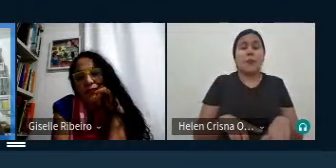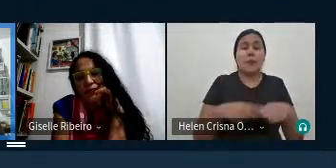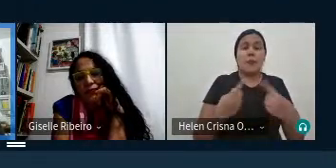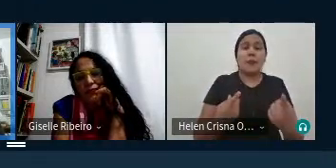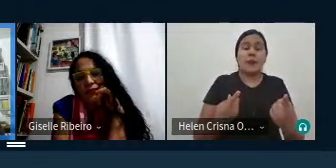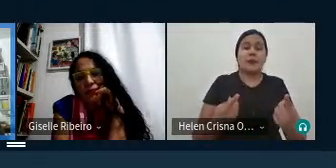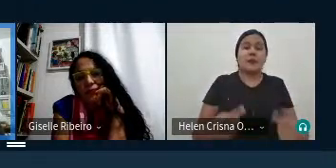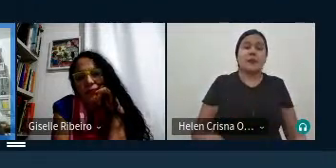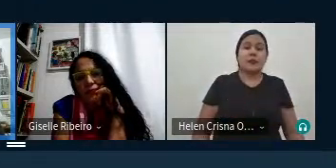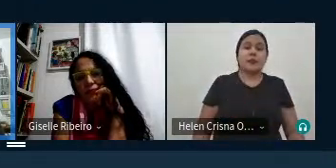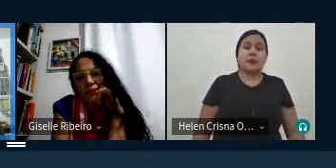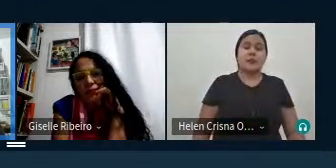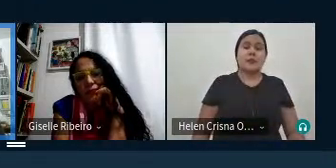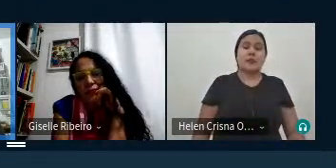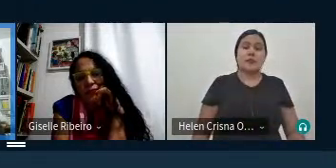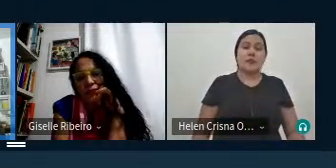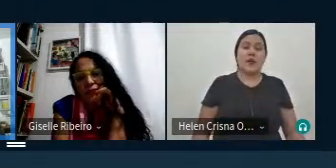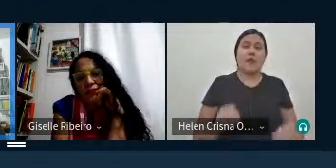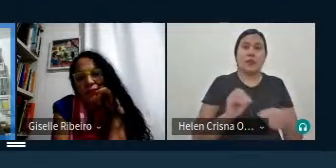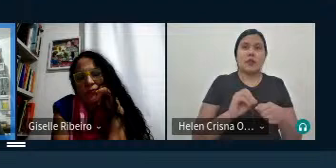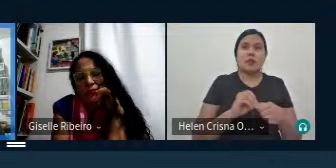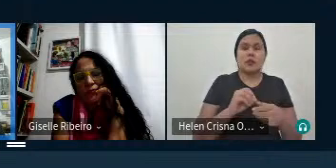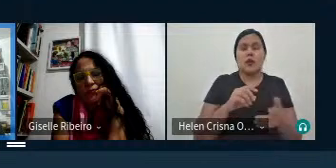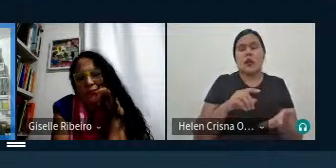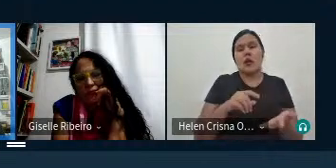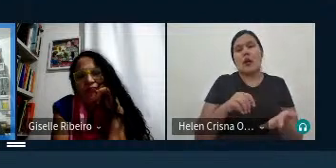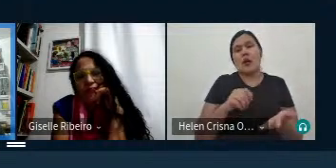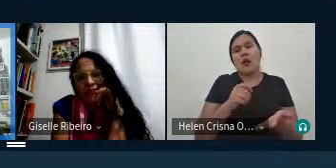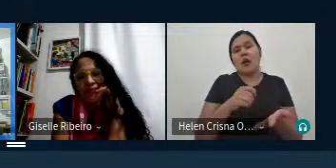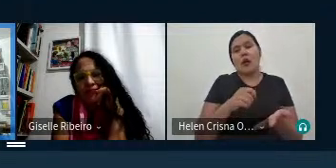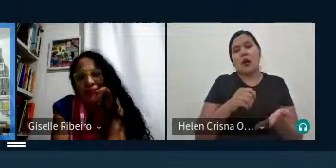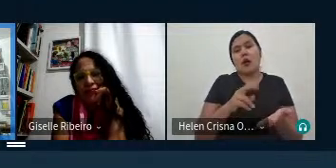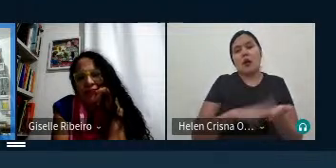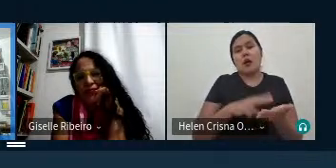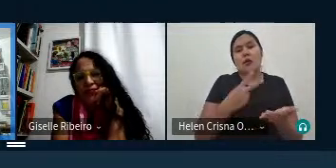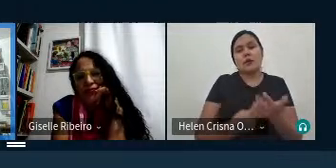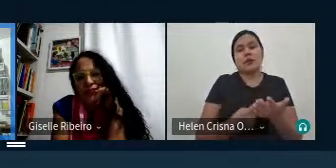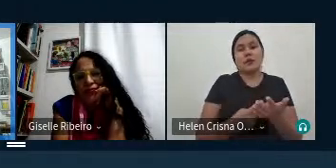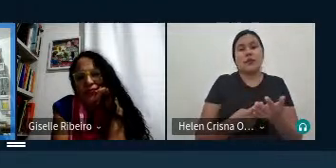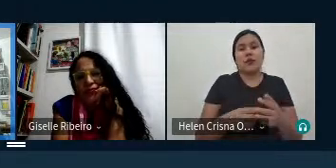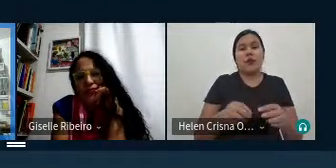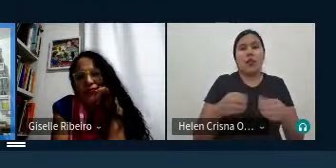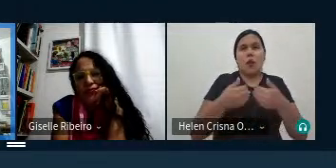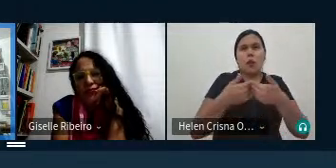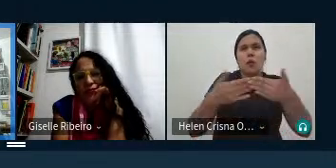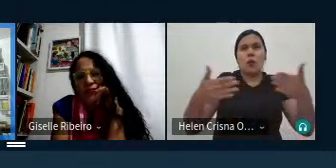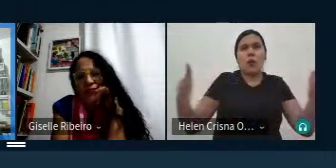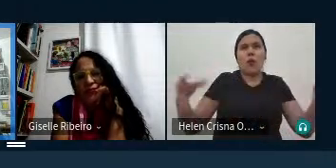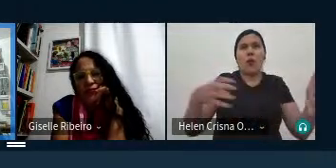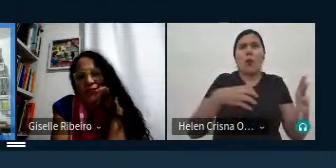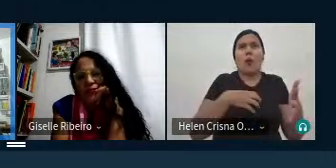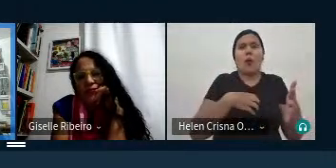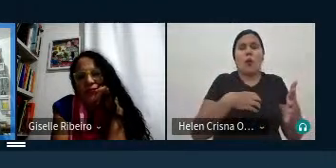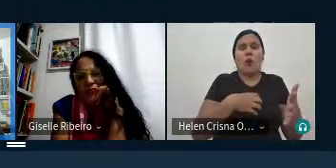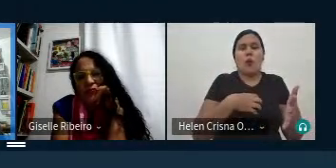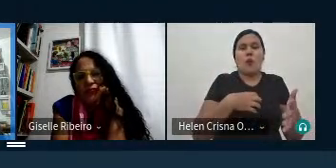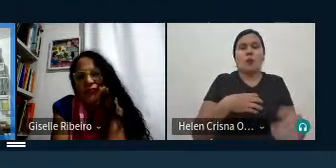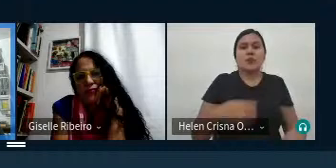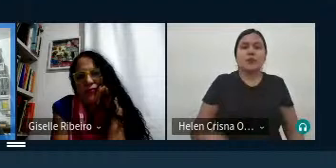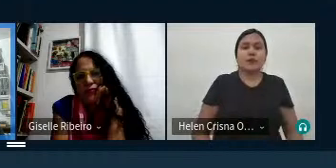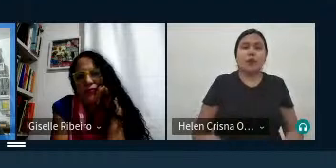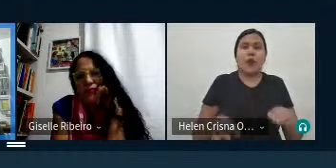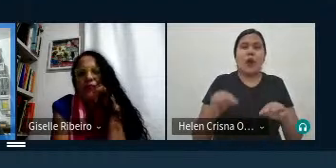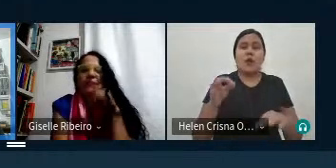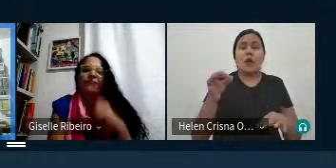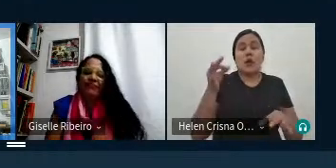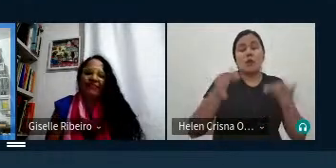às vezes você fazer essa domesticação vai ter uma ampliação muito maior de sentido então aí cabe esse julgamento do